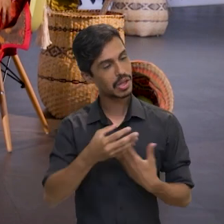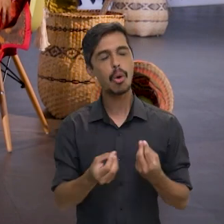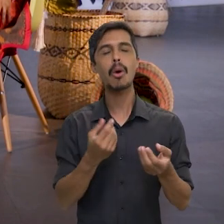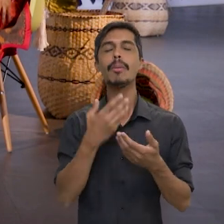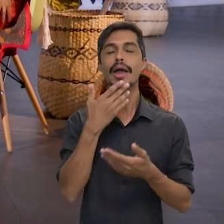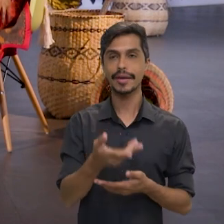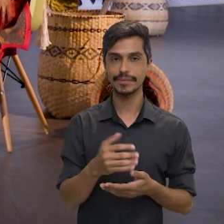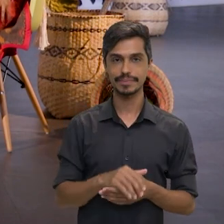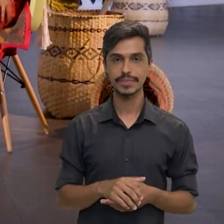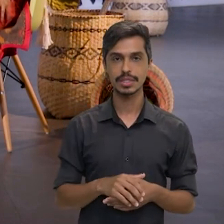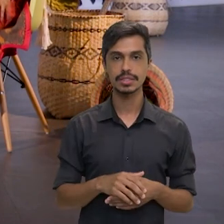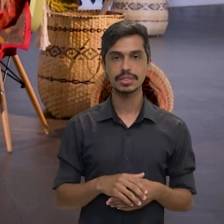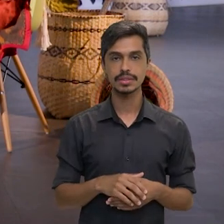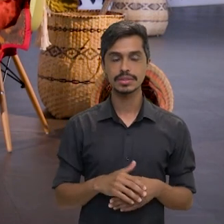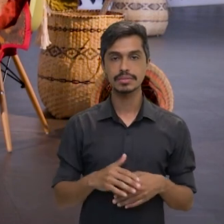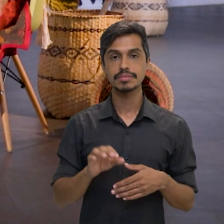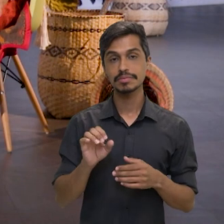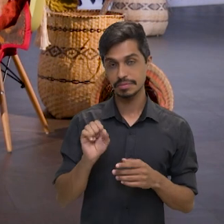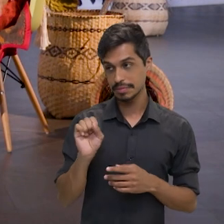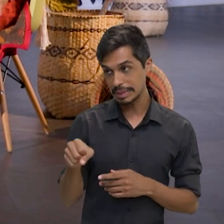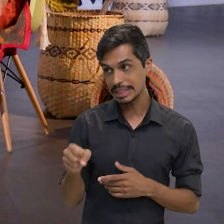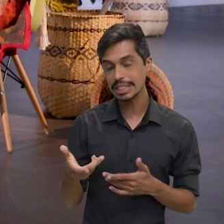pouco para a gente. É,